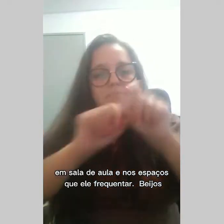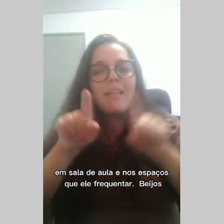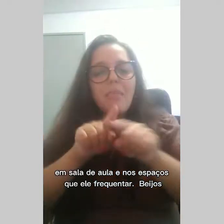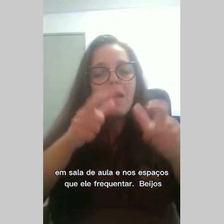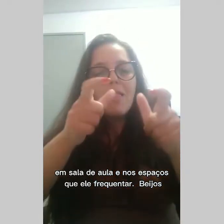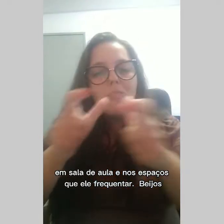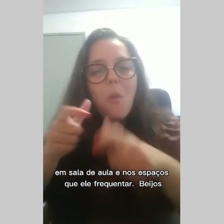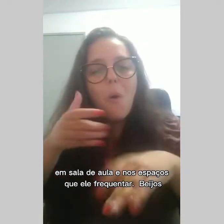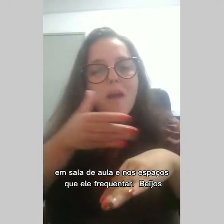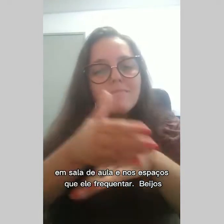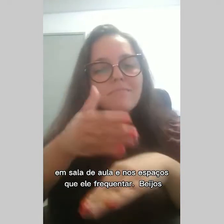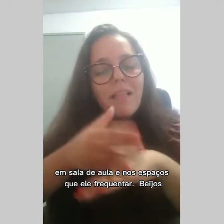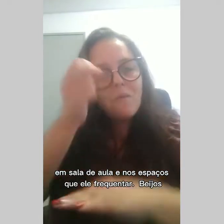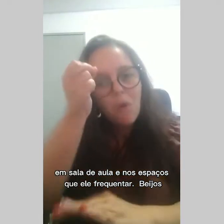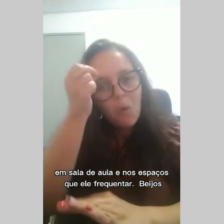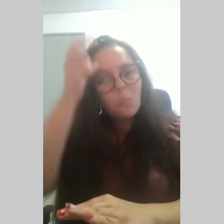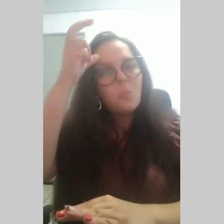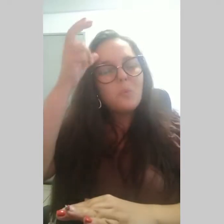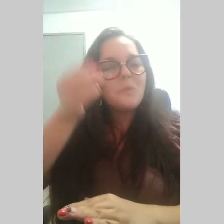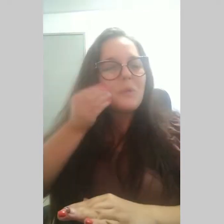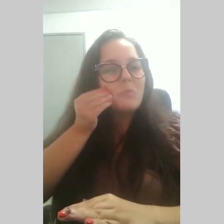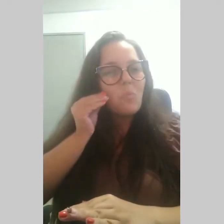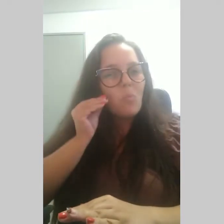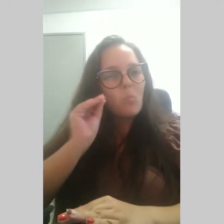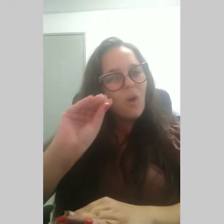espaços que ele frequentar. Beijos!